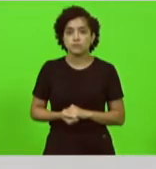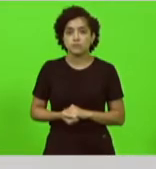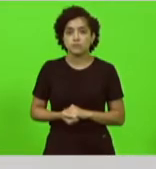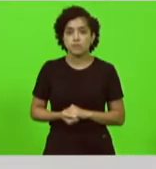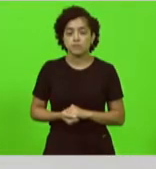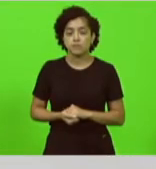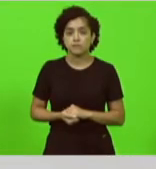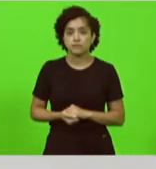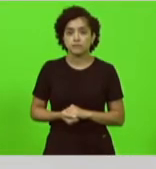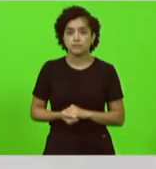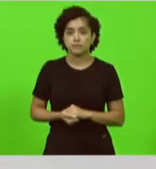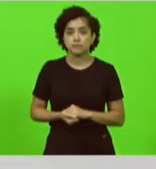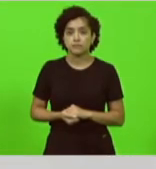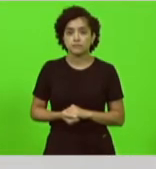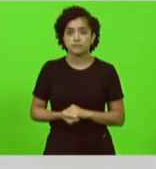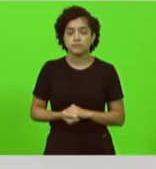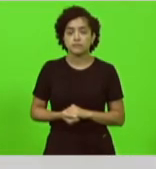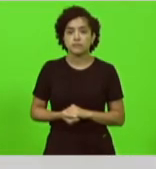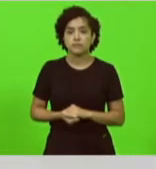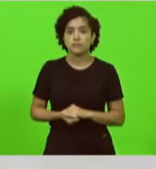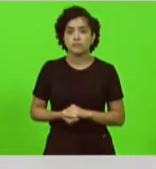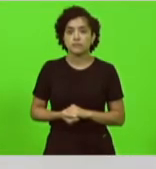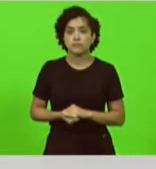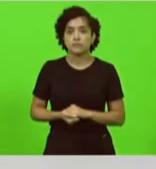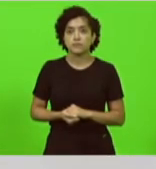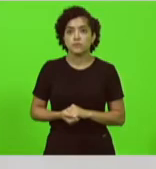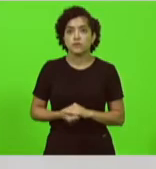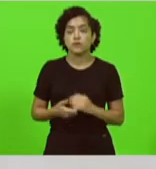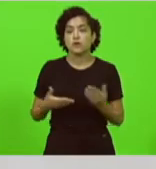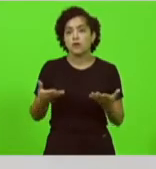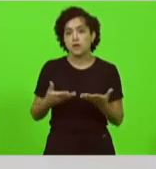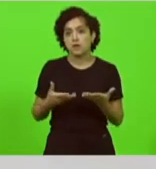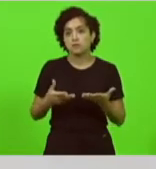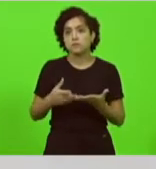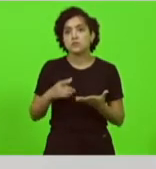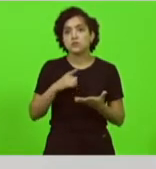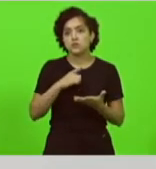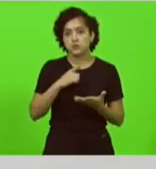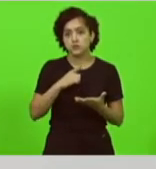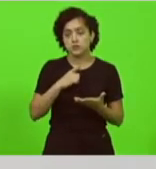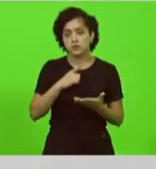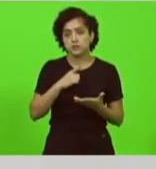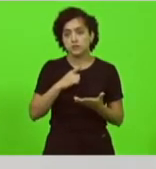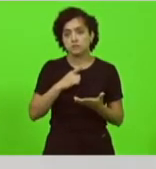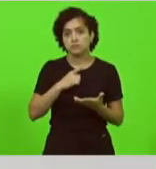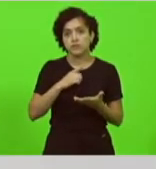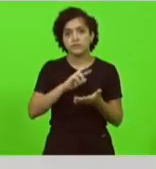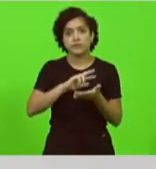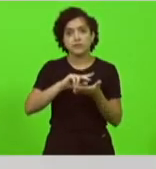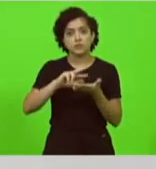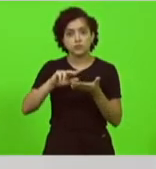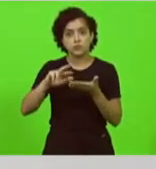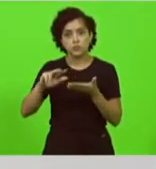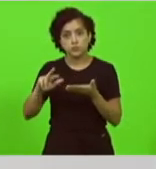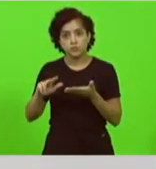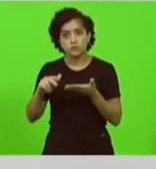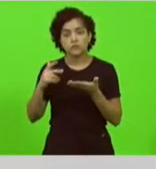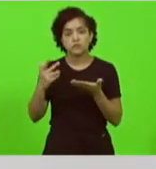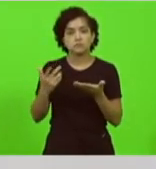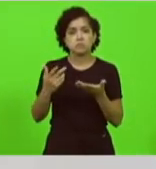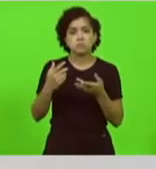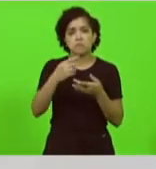nós temos diversos motivos porque as pessoas morrem